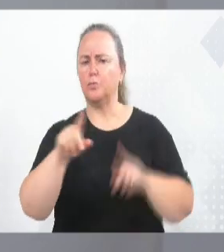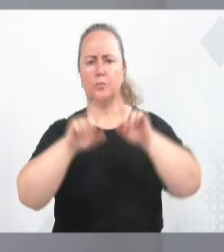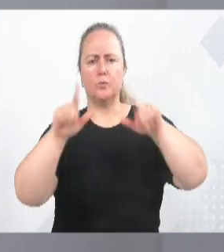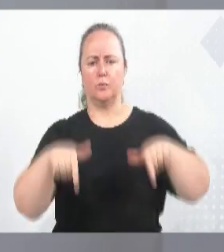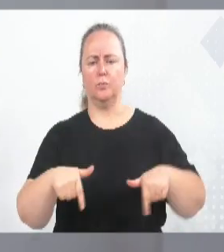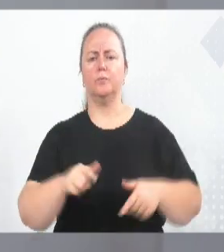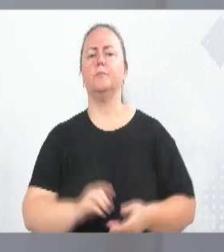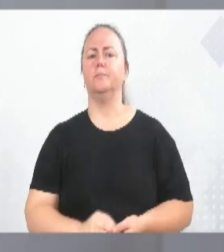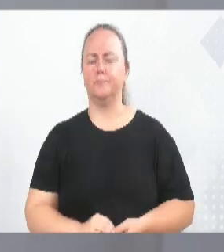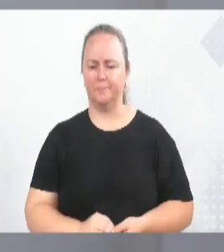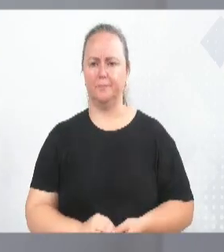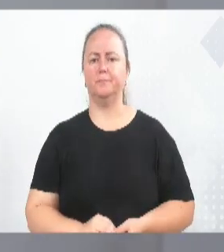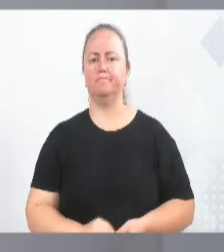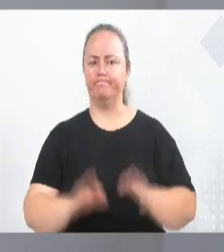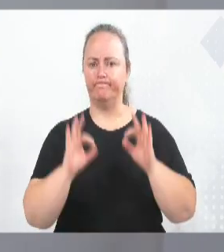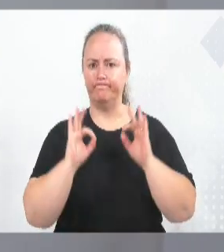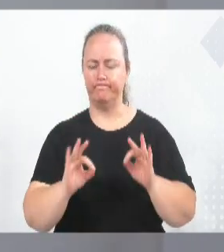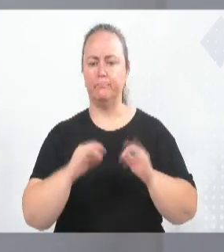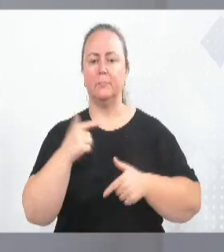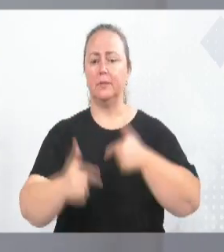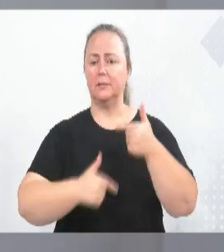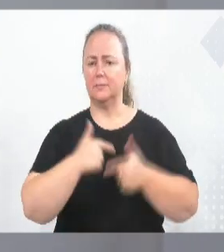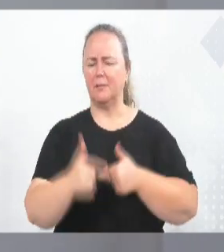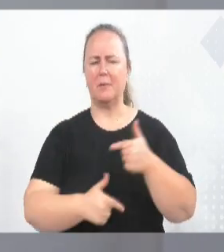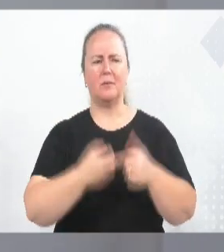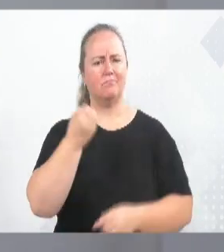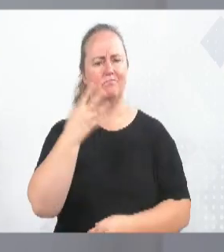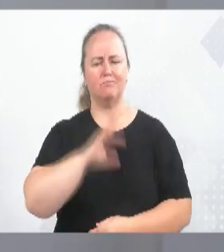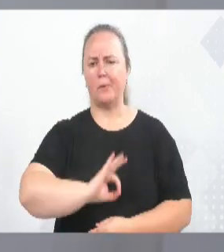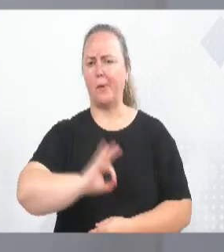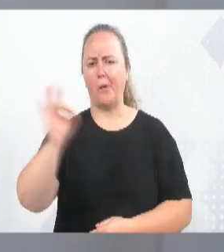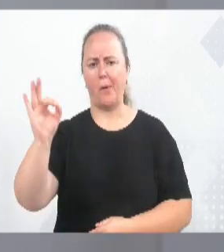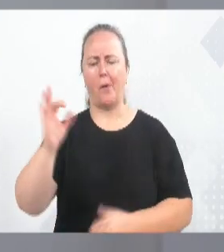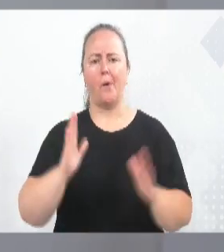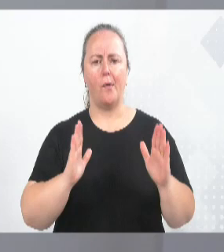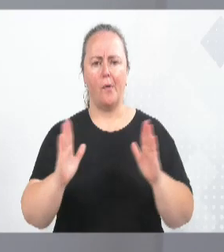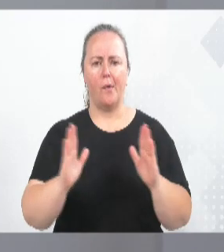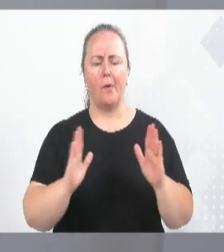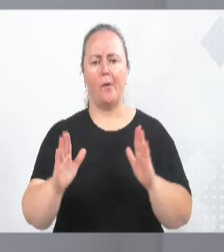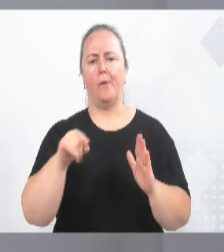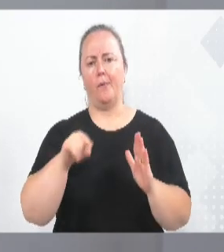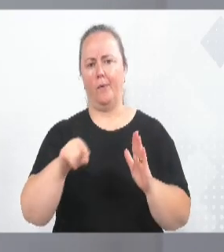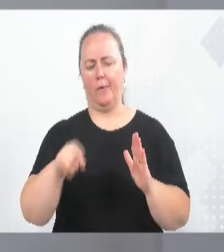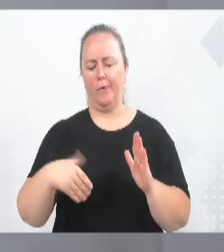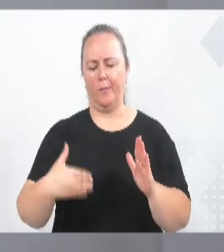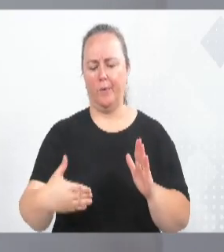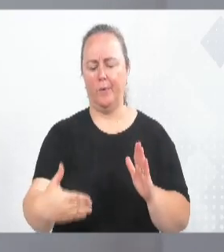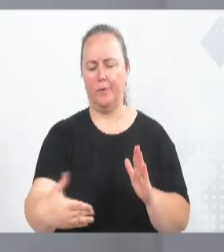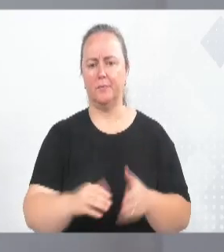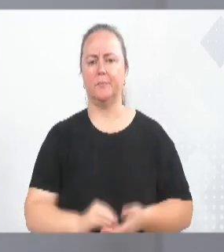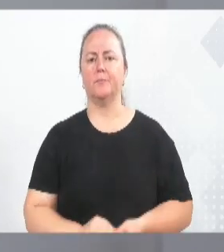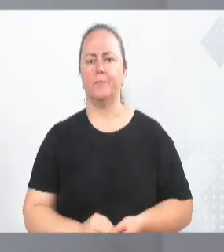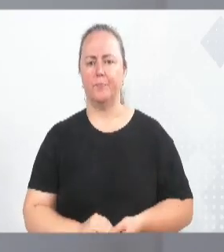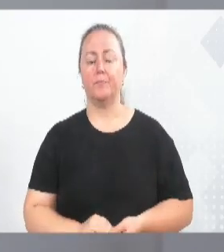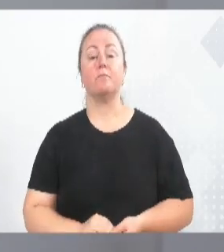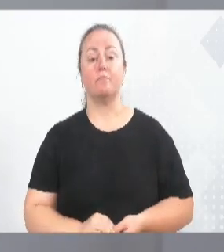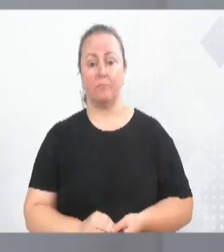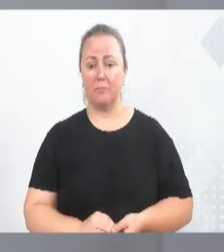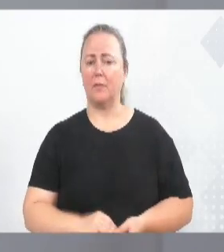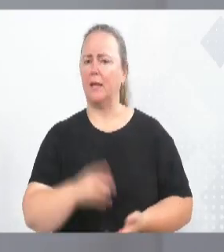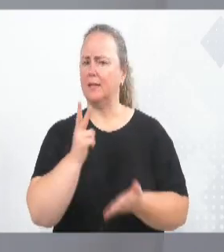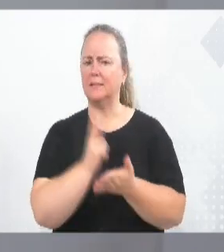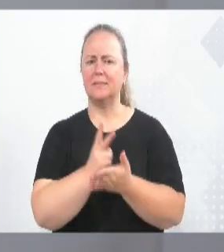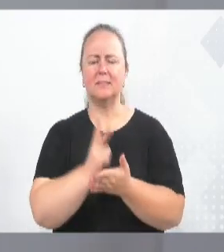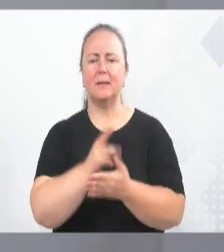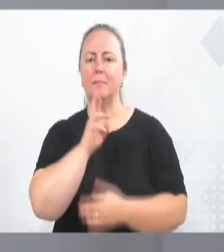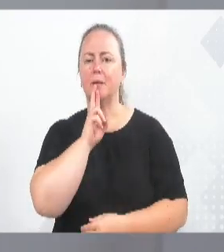que realmente fizeram e fazem um trabalho brilhante nesse período em que nós estamos passando. A resposta tem sido muito rápida. A gente